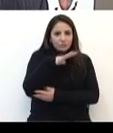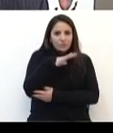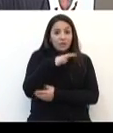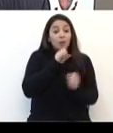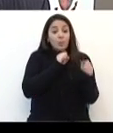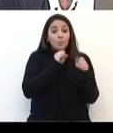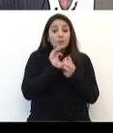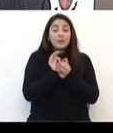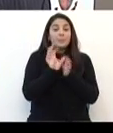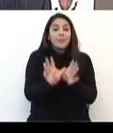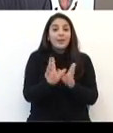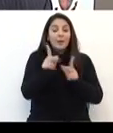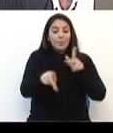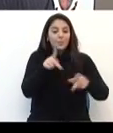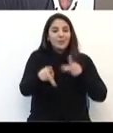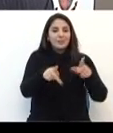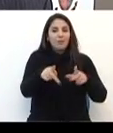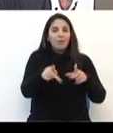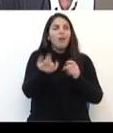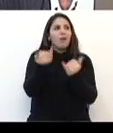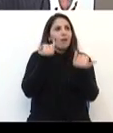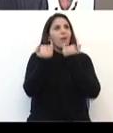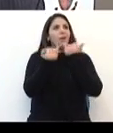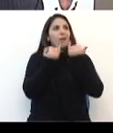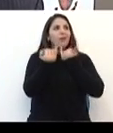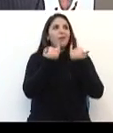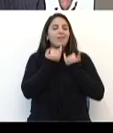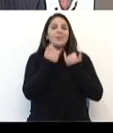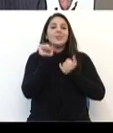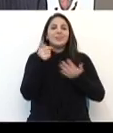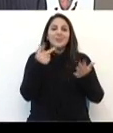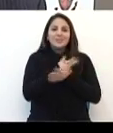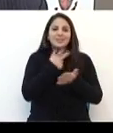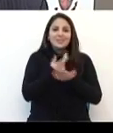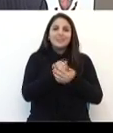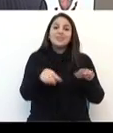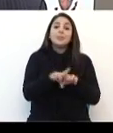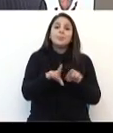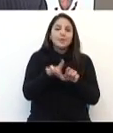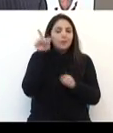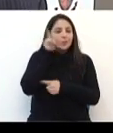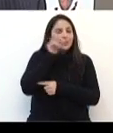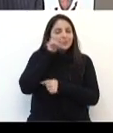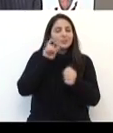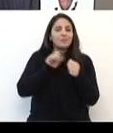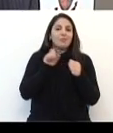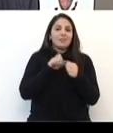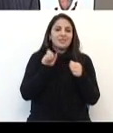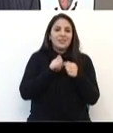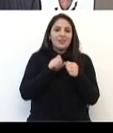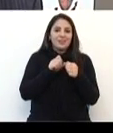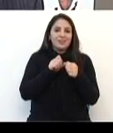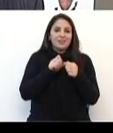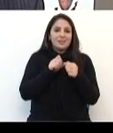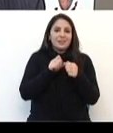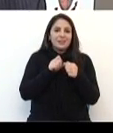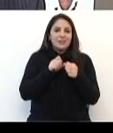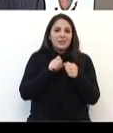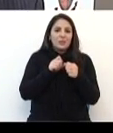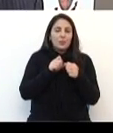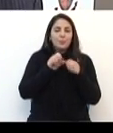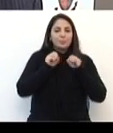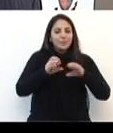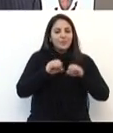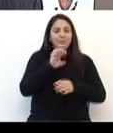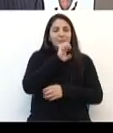levar à população não só informações do que está ocorrendo, mas também do que elas realmente podem fazer como